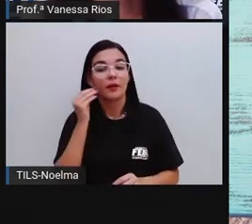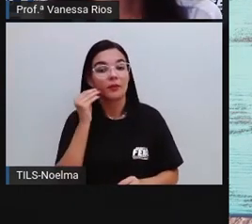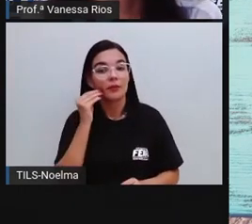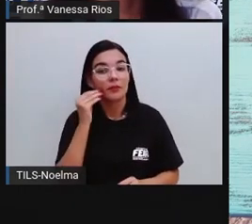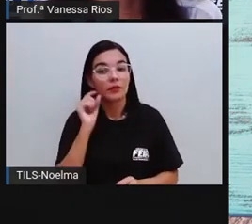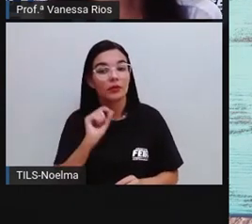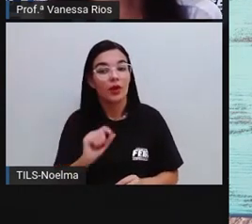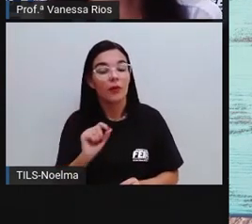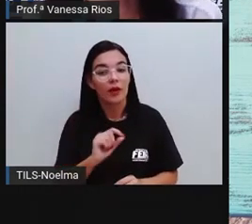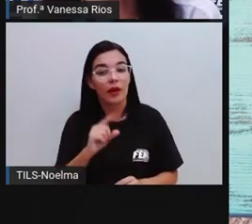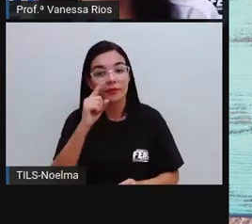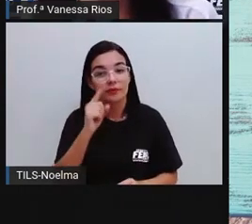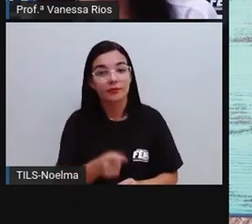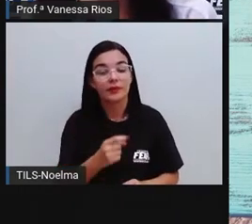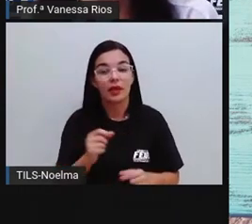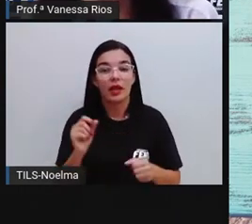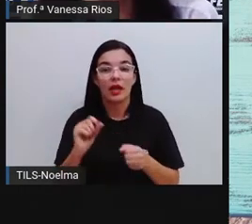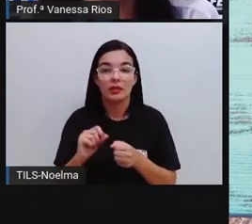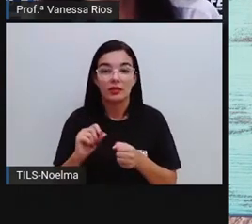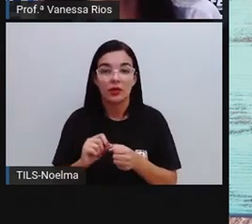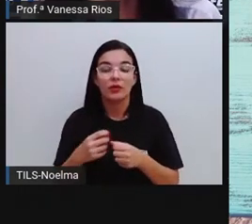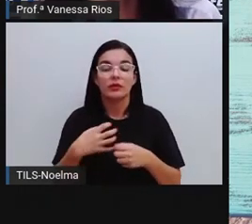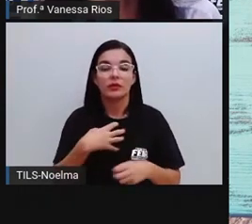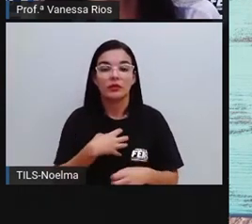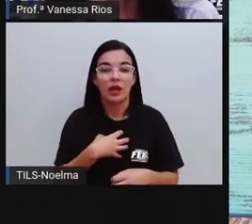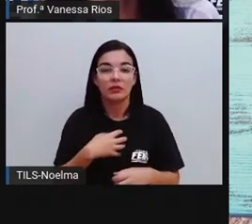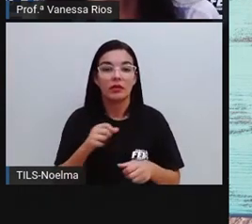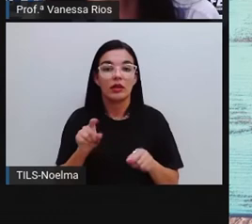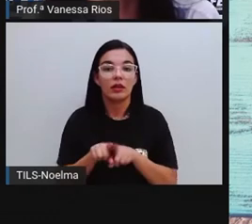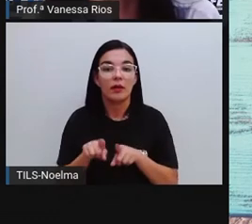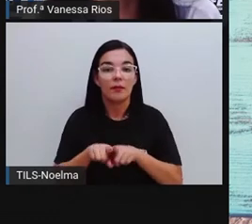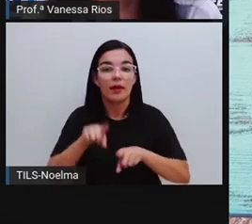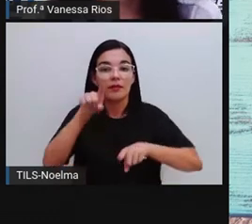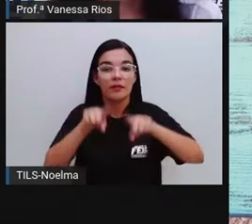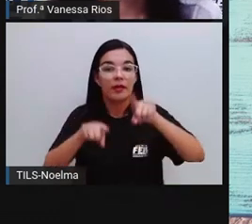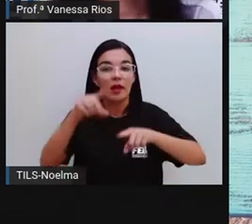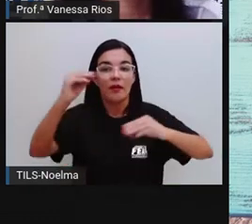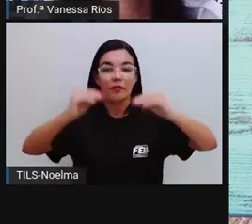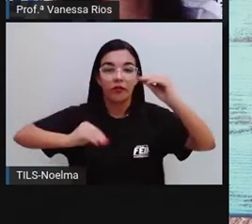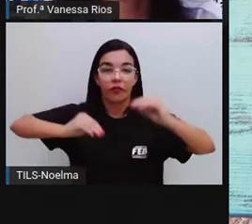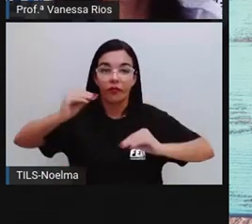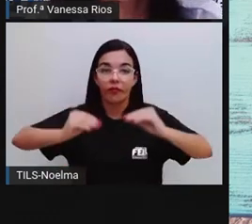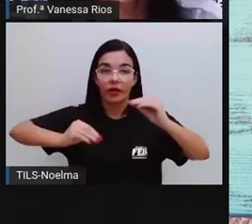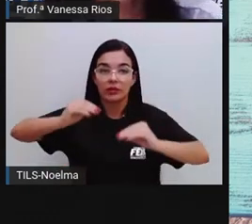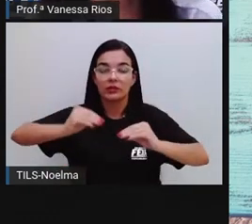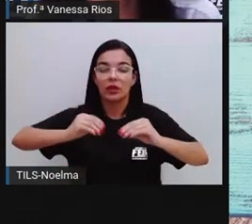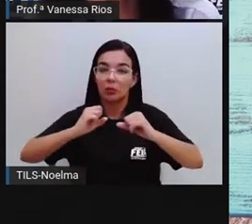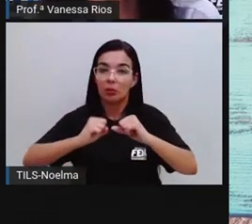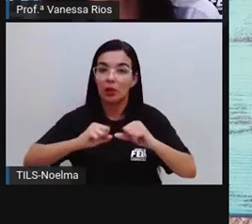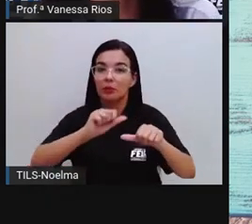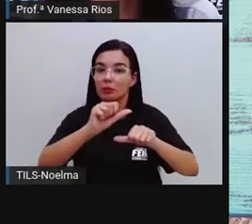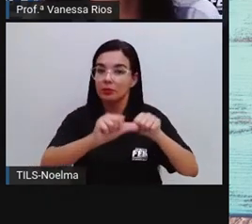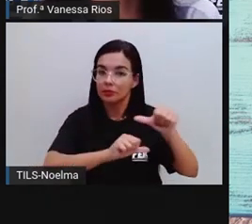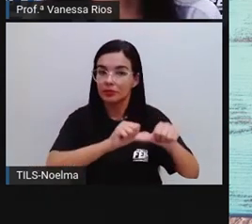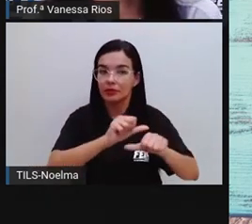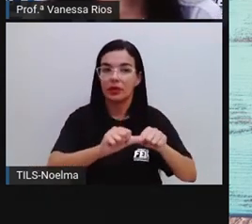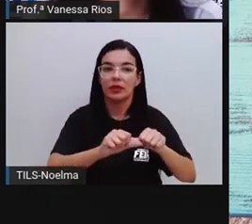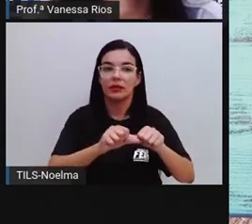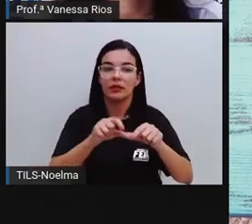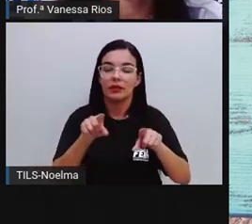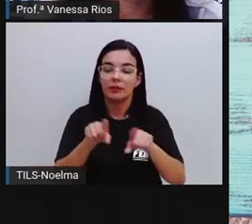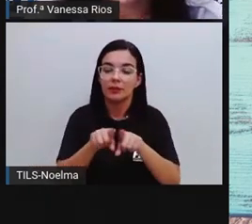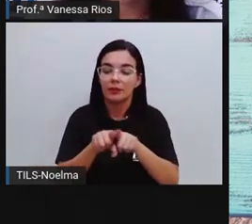indicações, acontecimentos ou estados. E eles flexionam, eles mudam. A Pró já falou, eles são